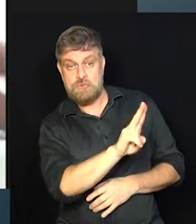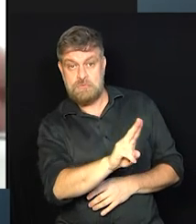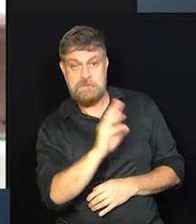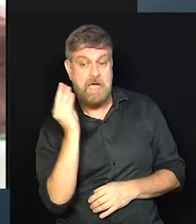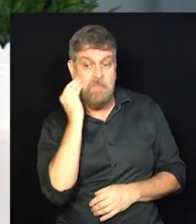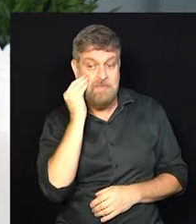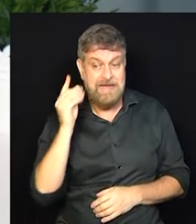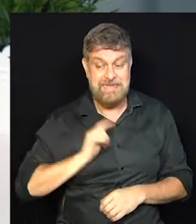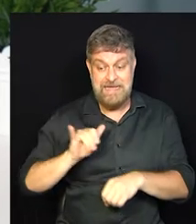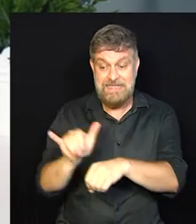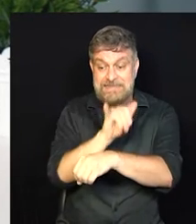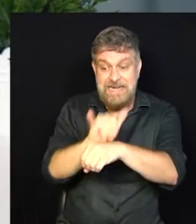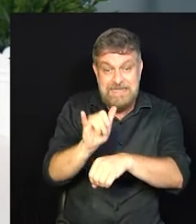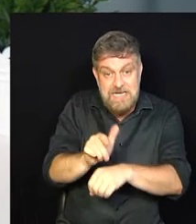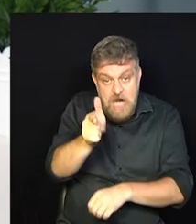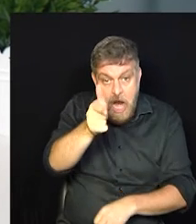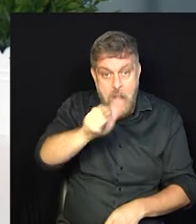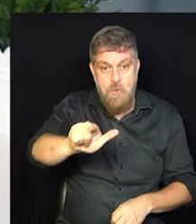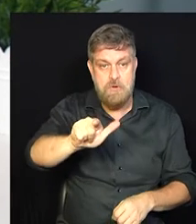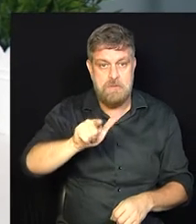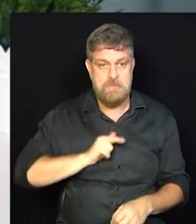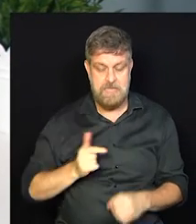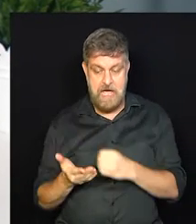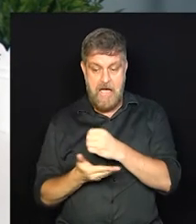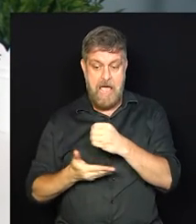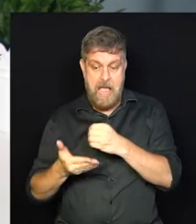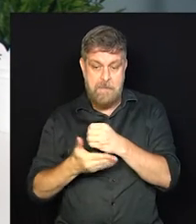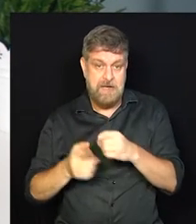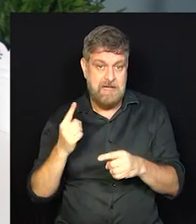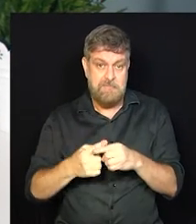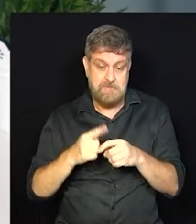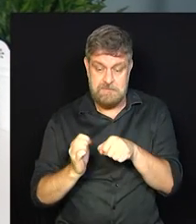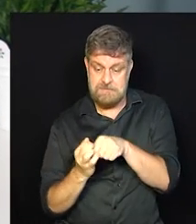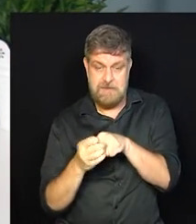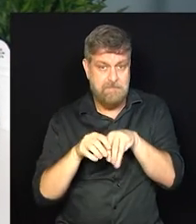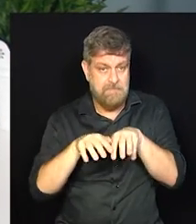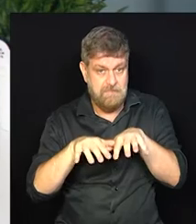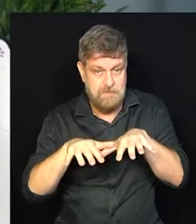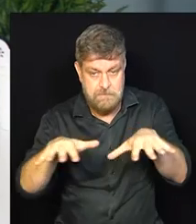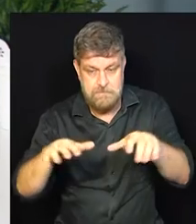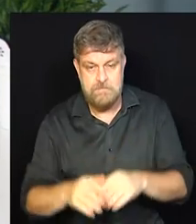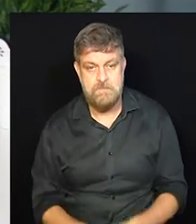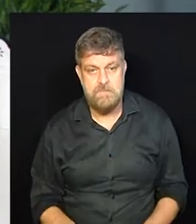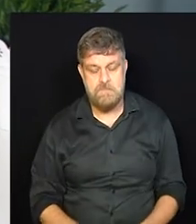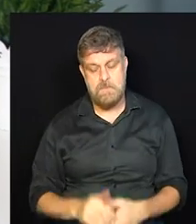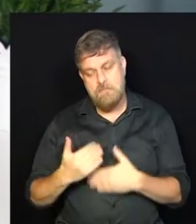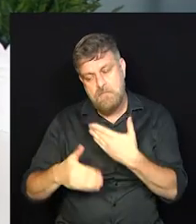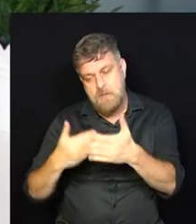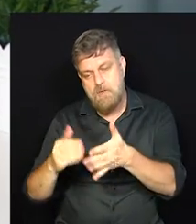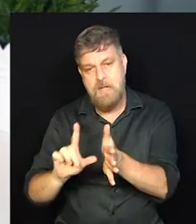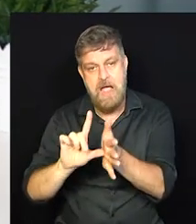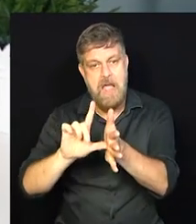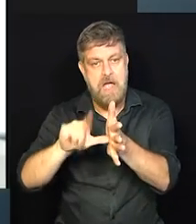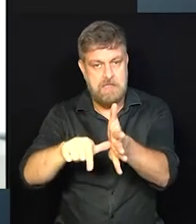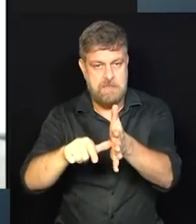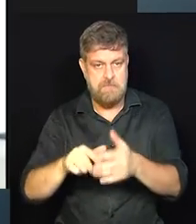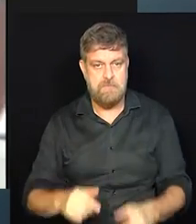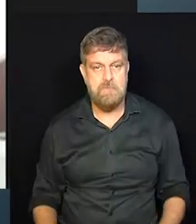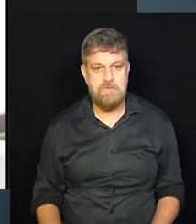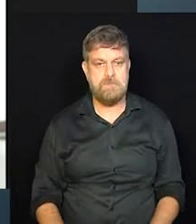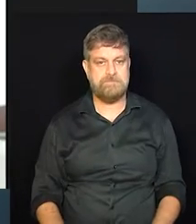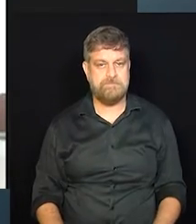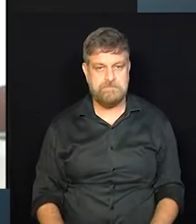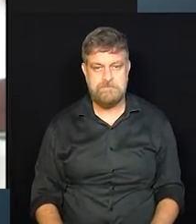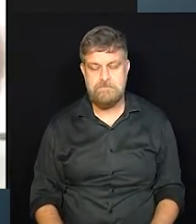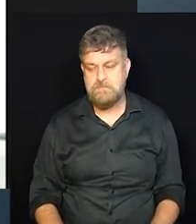ter sempre um plano B, isso é fundamental nesse momento por conta de uma pandemia, mas amanhã depois, pode ser por qualquer